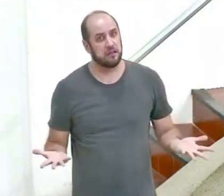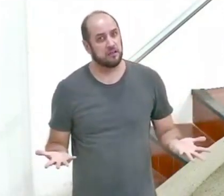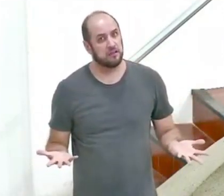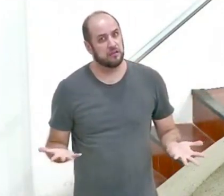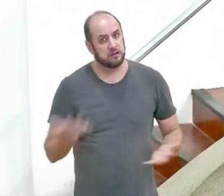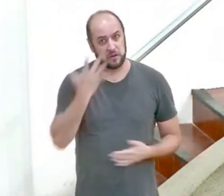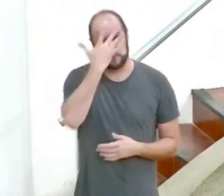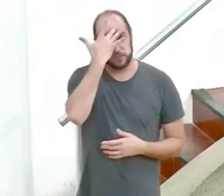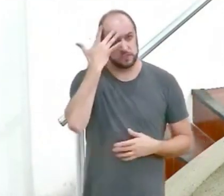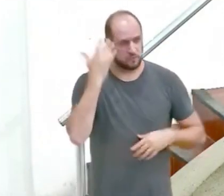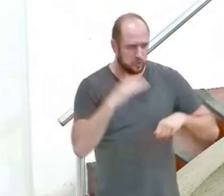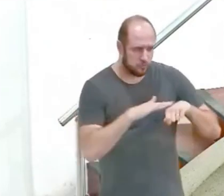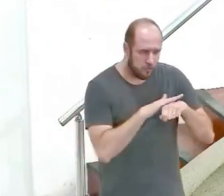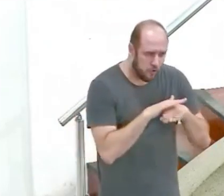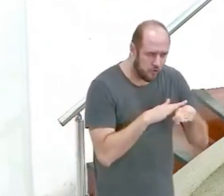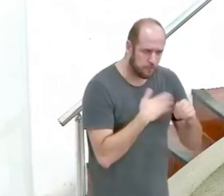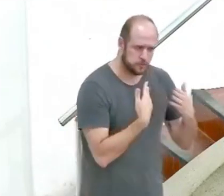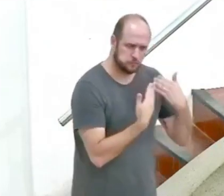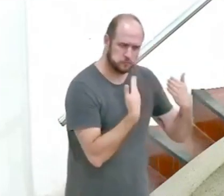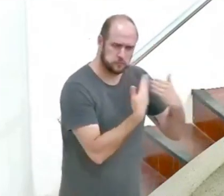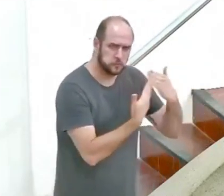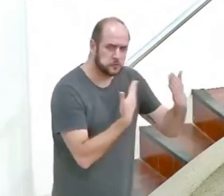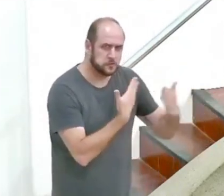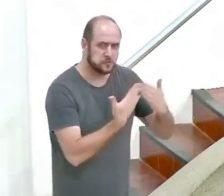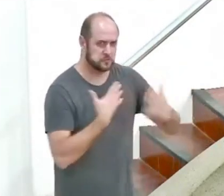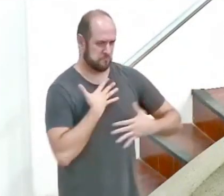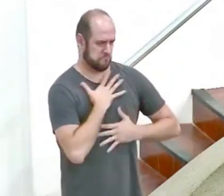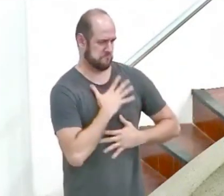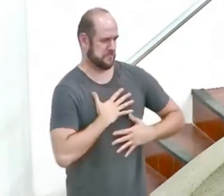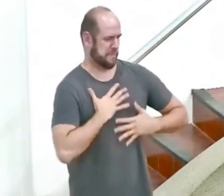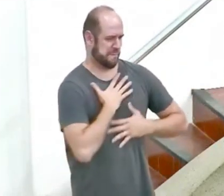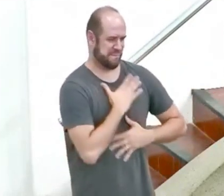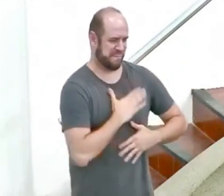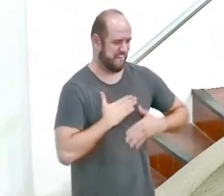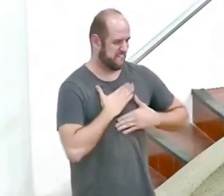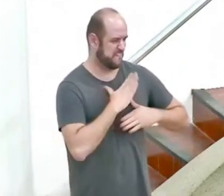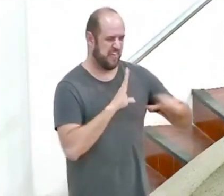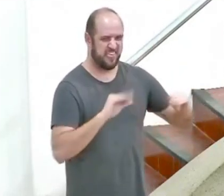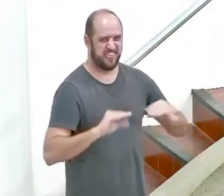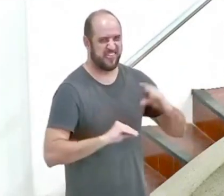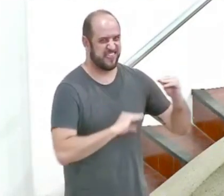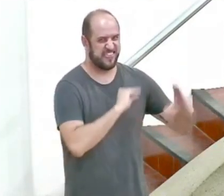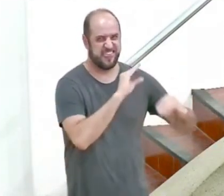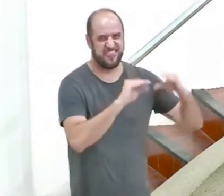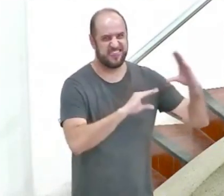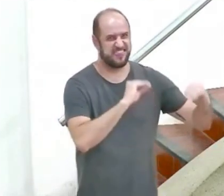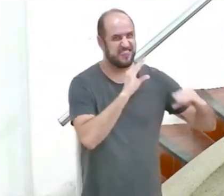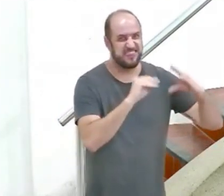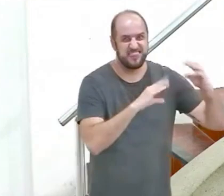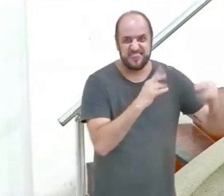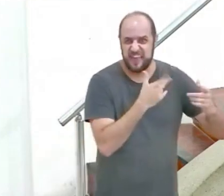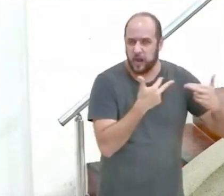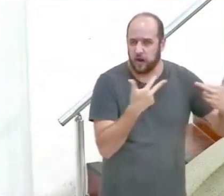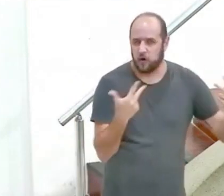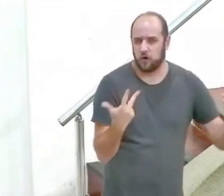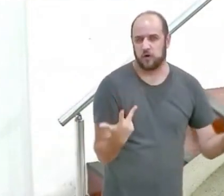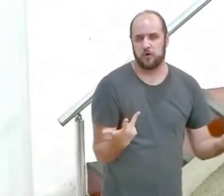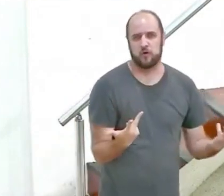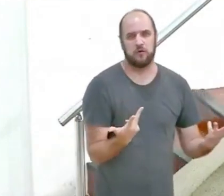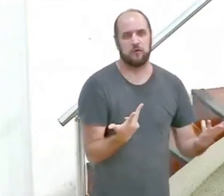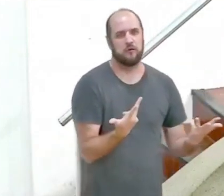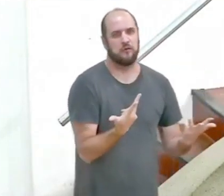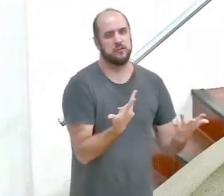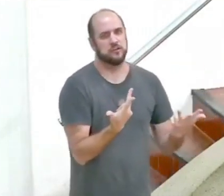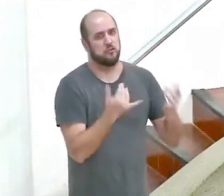quando alguém tem conversas impróprias para ter prazer nessas conversas impróprias nessa literatura